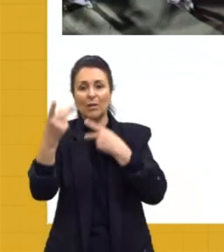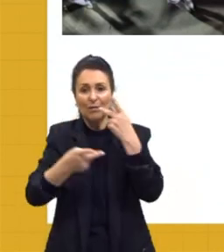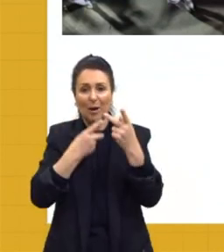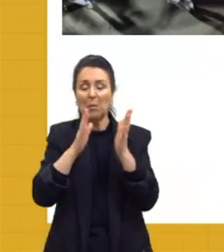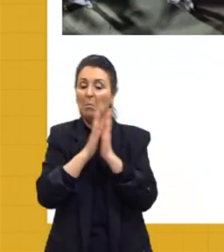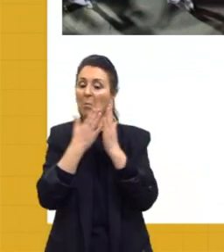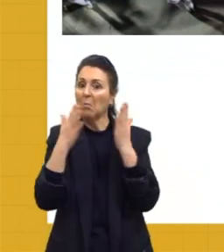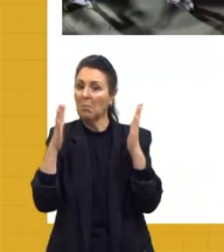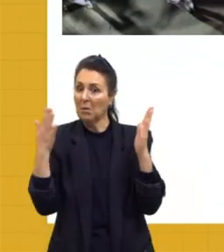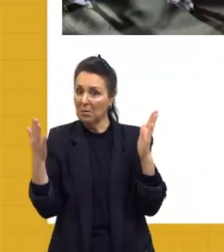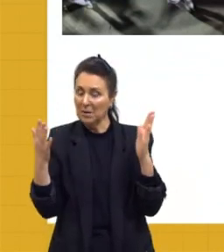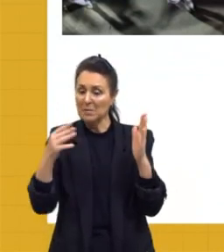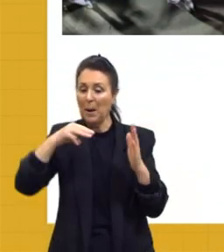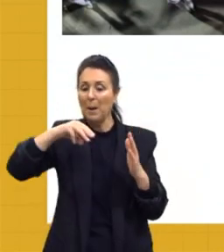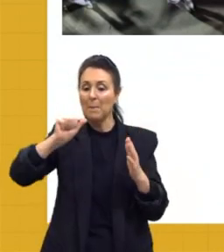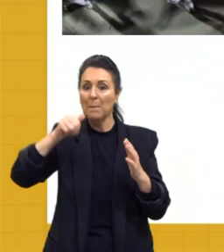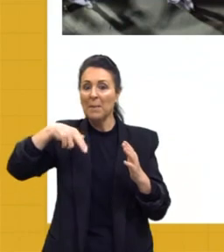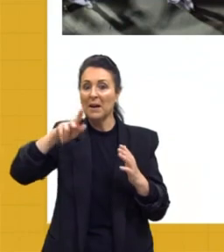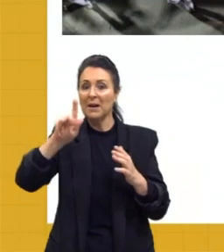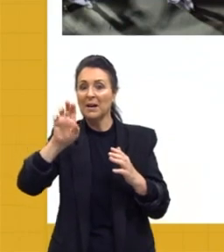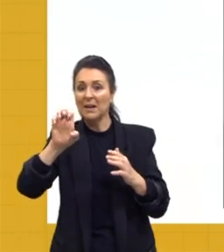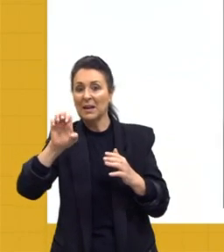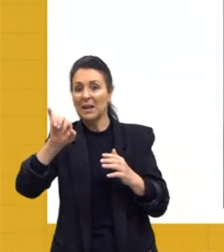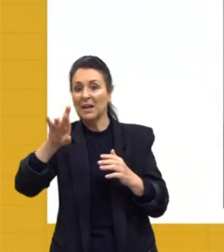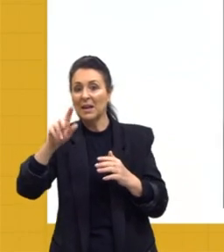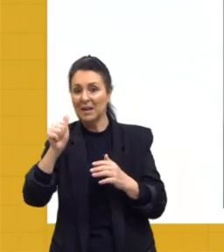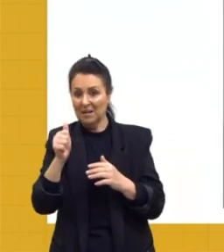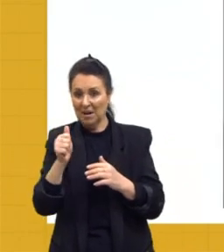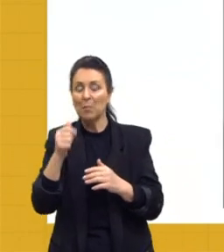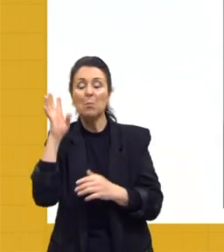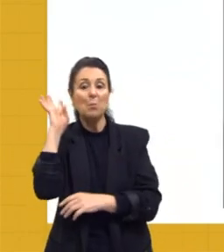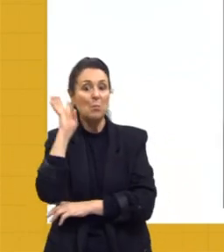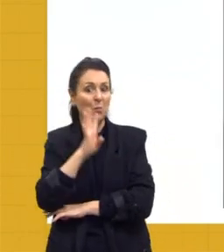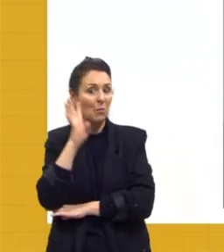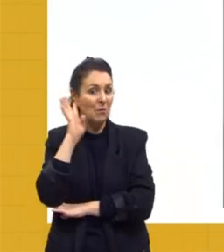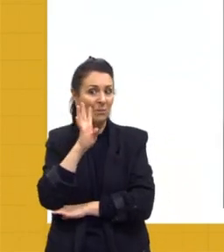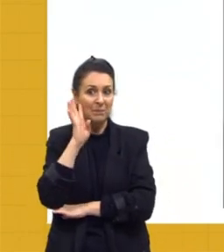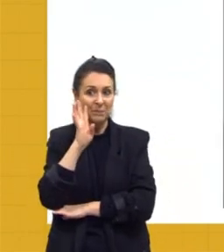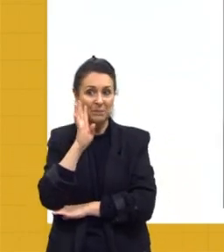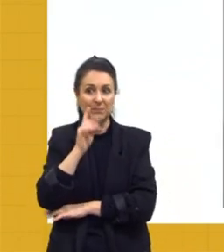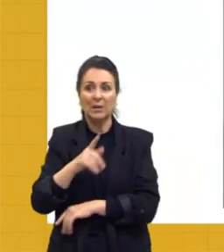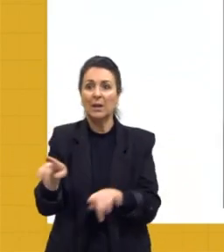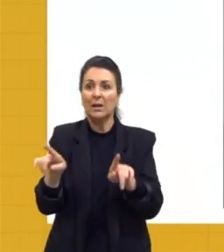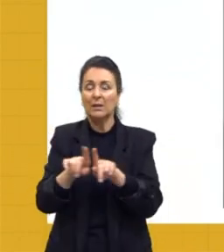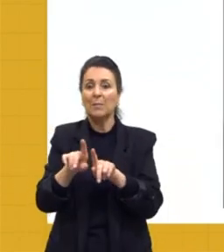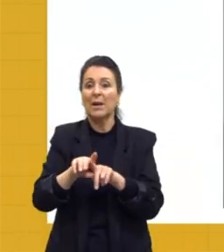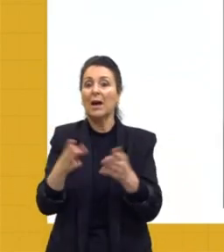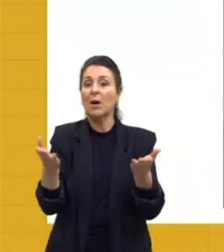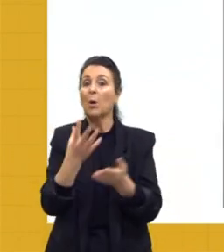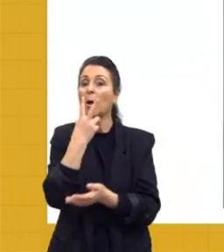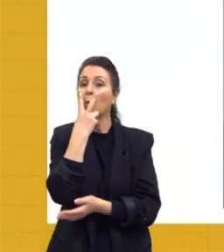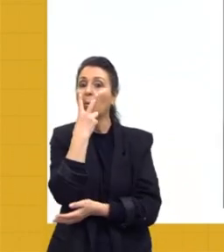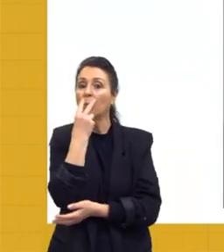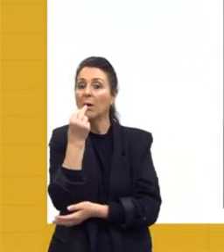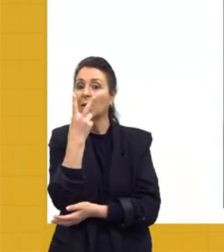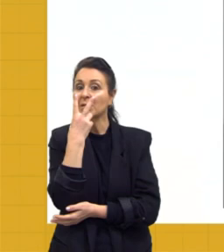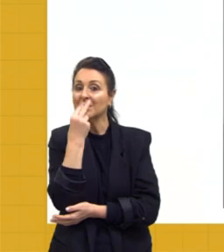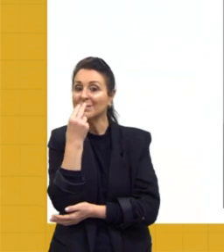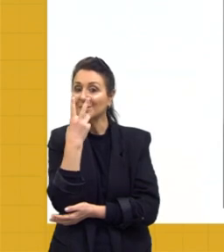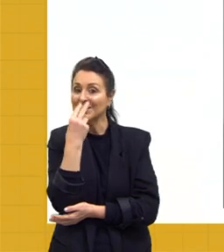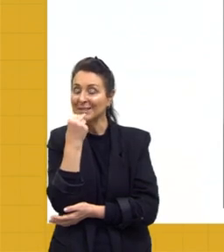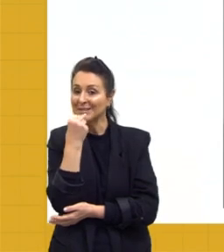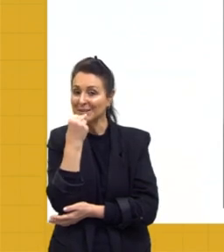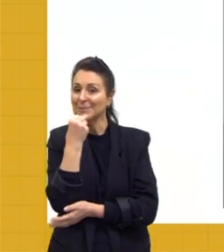a Mangueira. Eu não torço para a Mangueira, pessoal, mas esse desfile está muito legal. E falar sobre o Machado de Assis e o Brasil